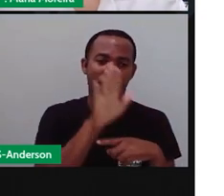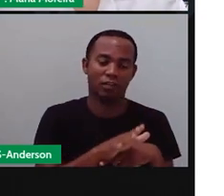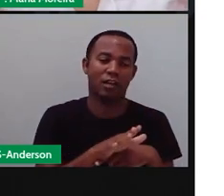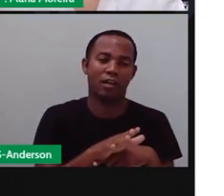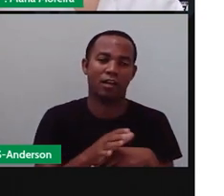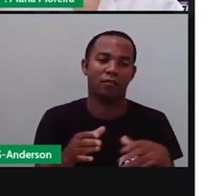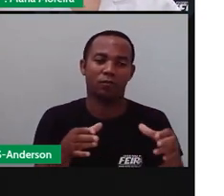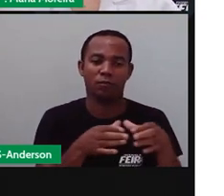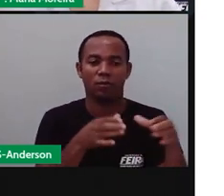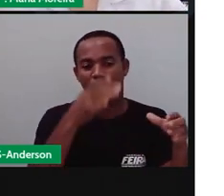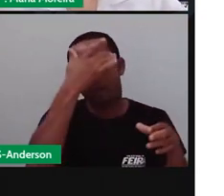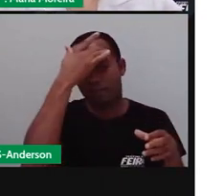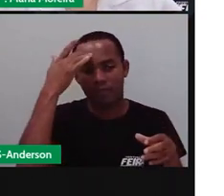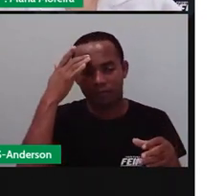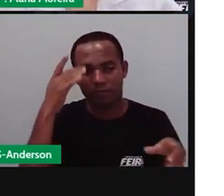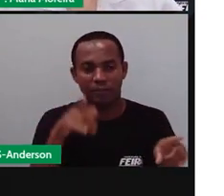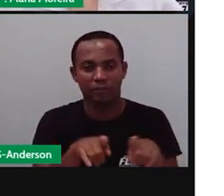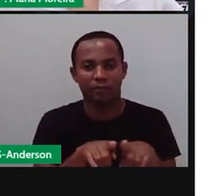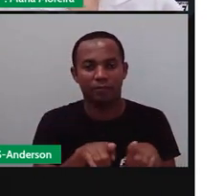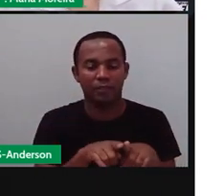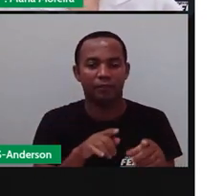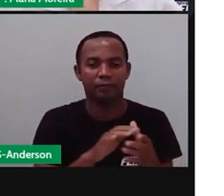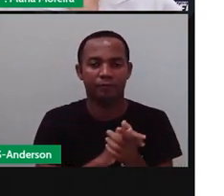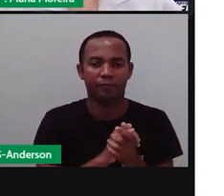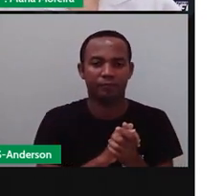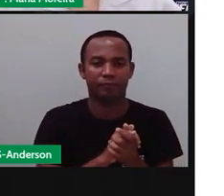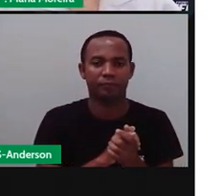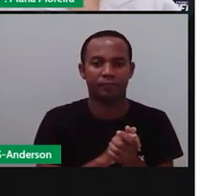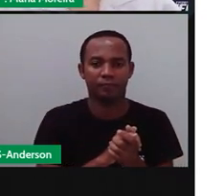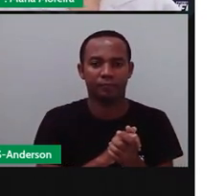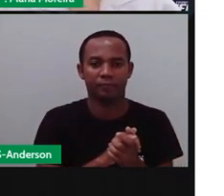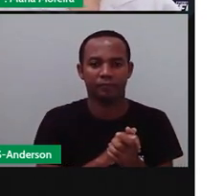colheita, fartura. Vamos lá.